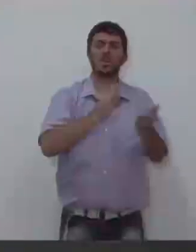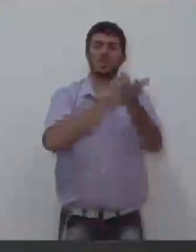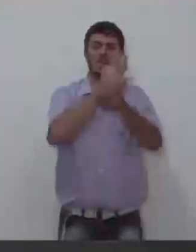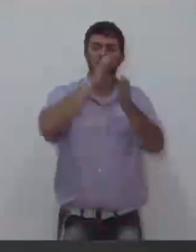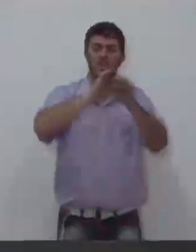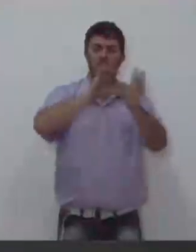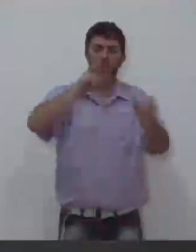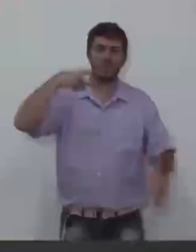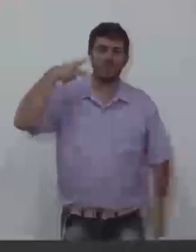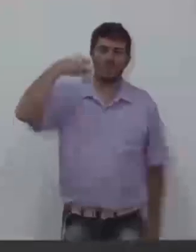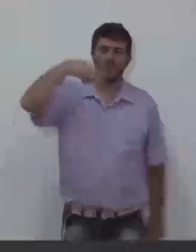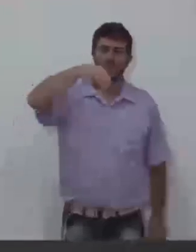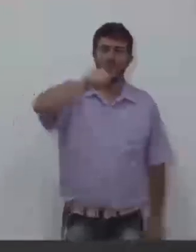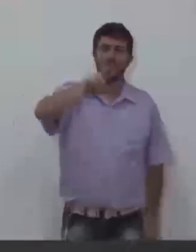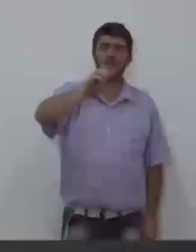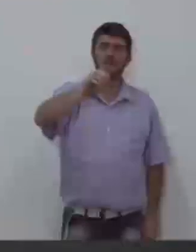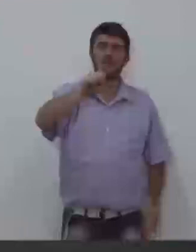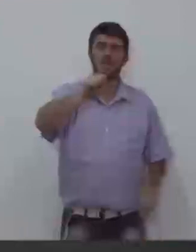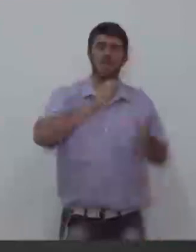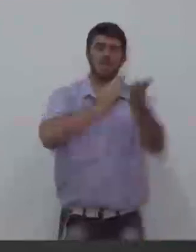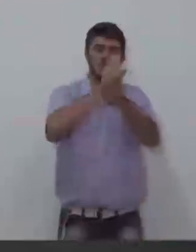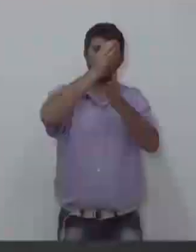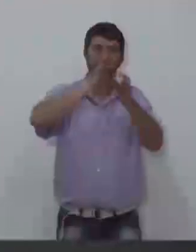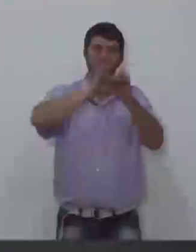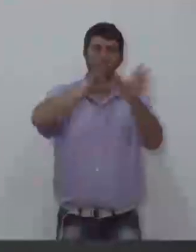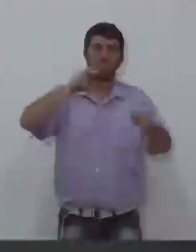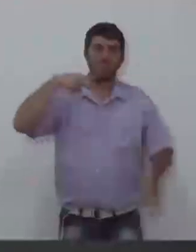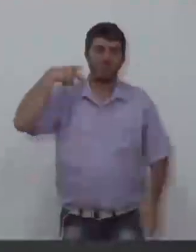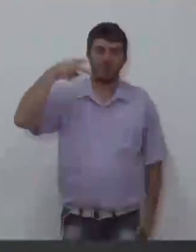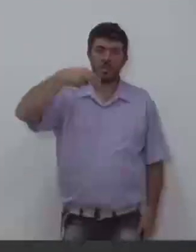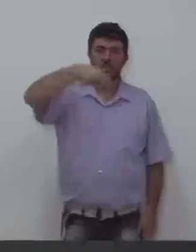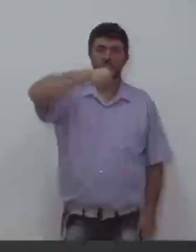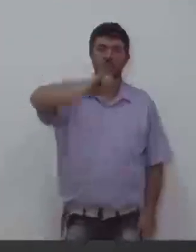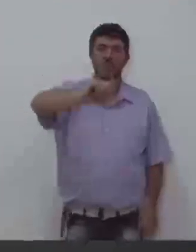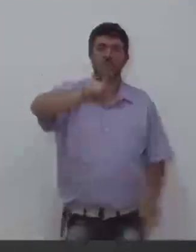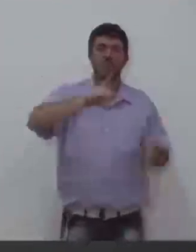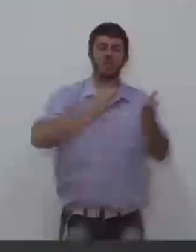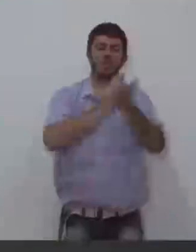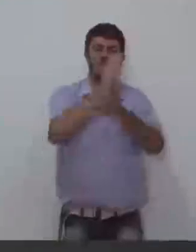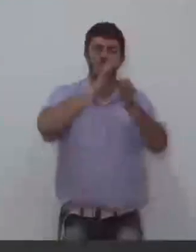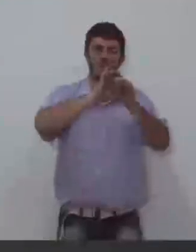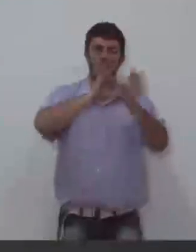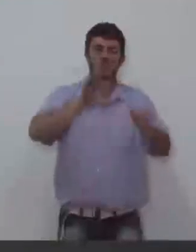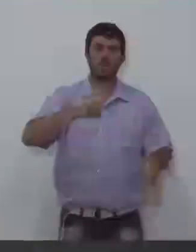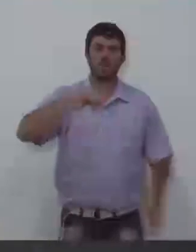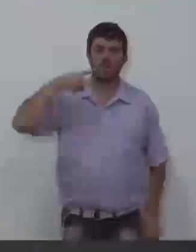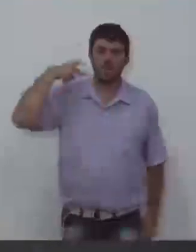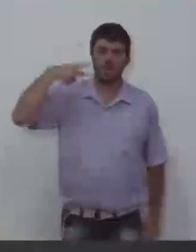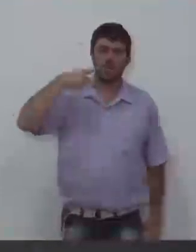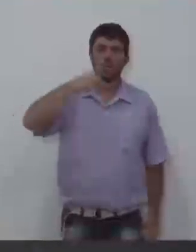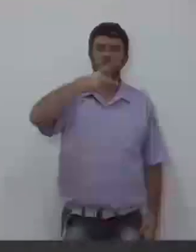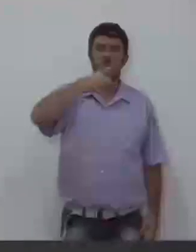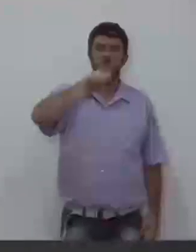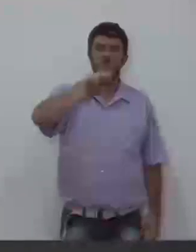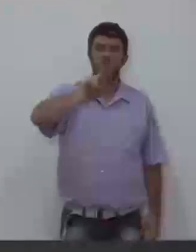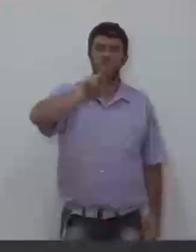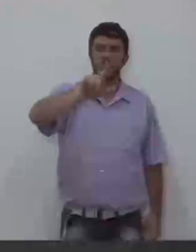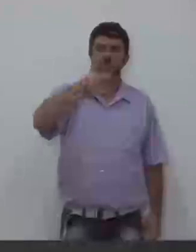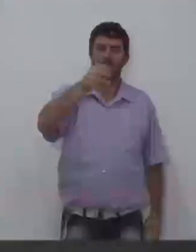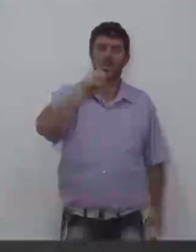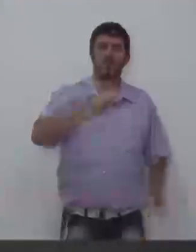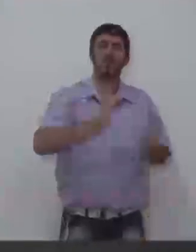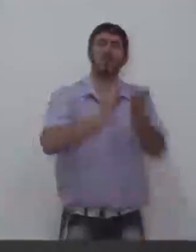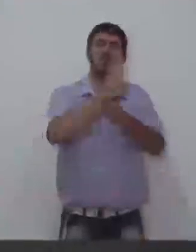Vereador Marcos Ferraz. Aprovo. Vereador Nio Ramos. Aprovo. Vereador Paulinho Palmeira. Aprovo.